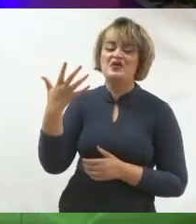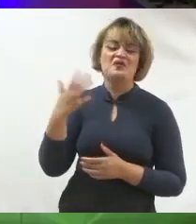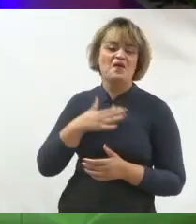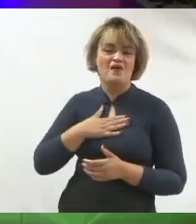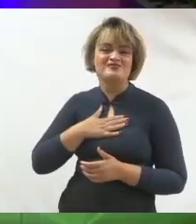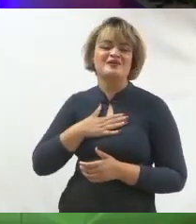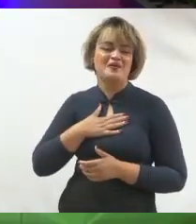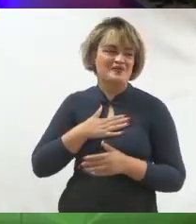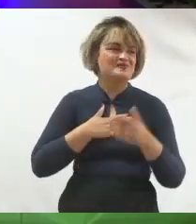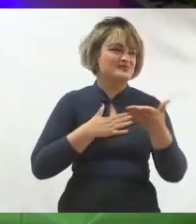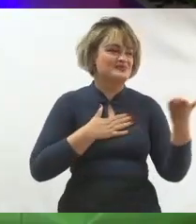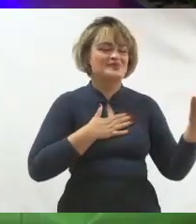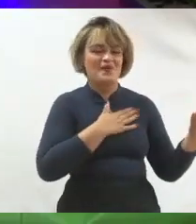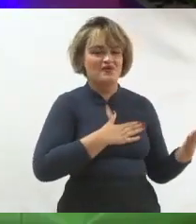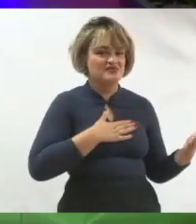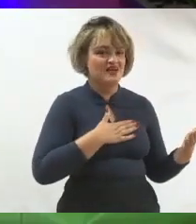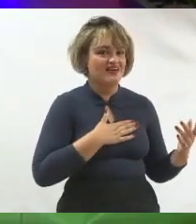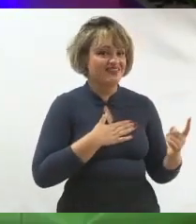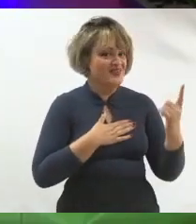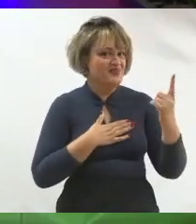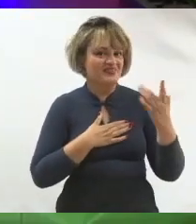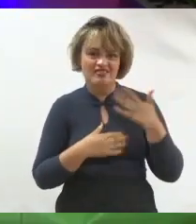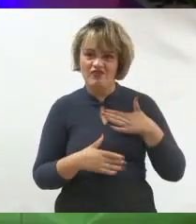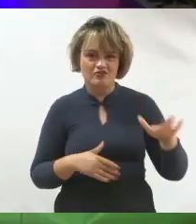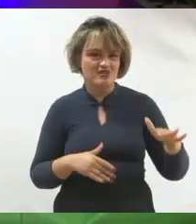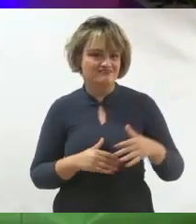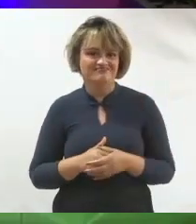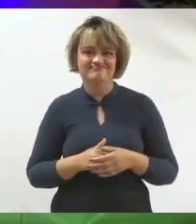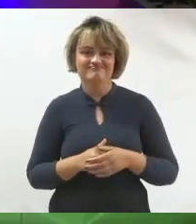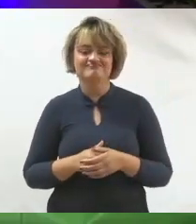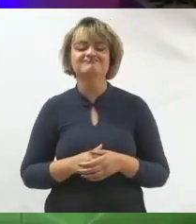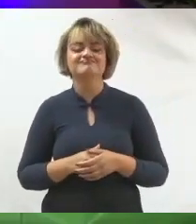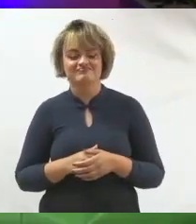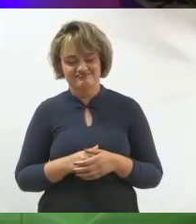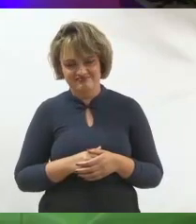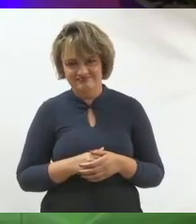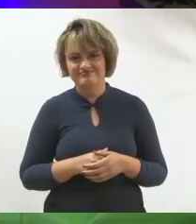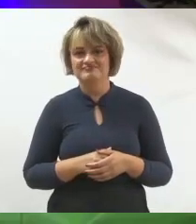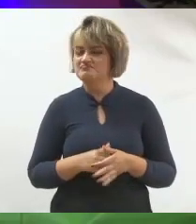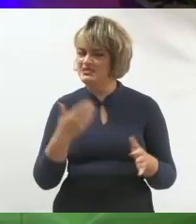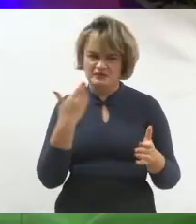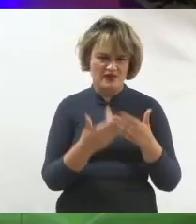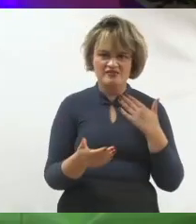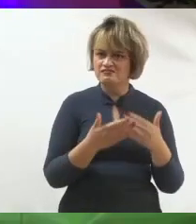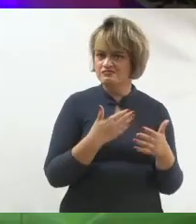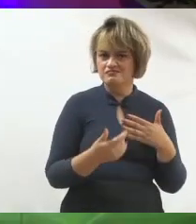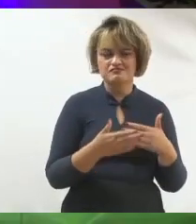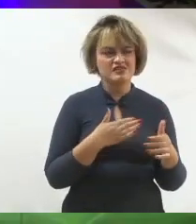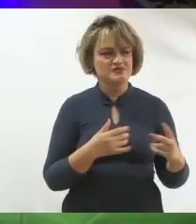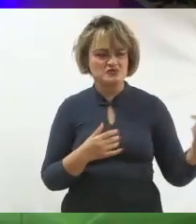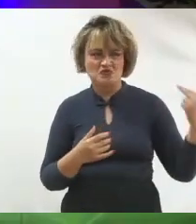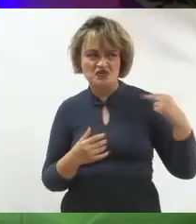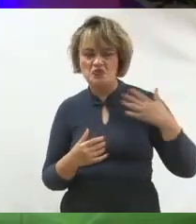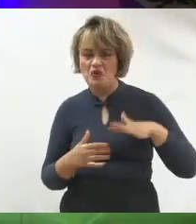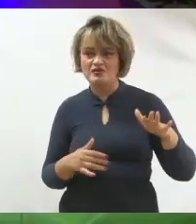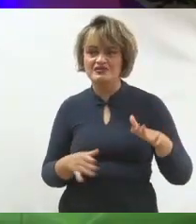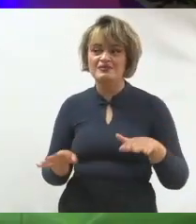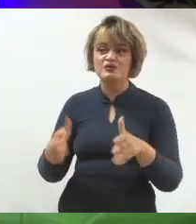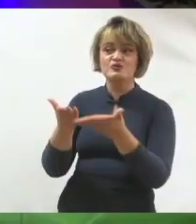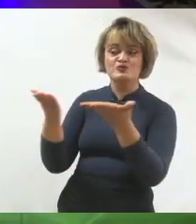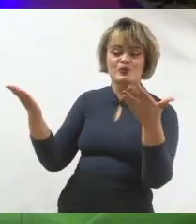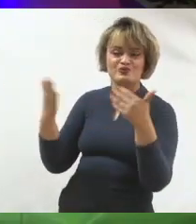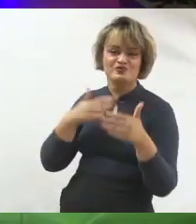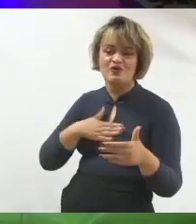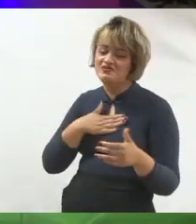grupo que não gosta daquela representação. Mas isso não importa se você for, de fato, representante das